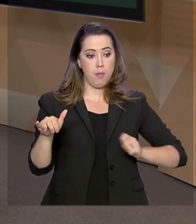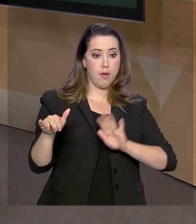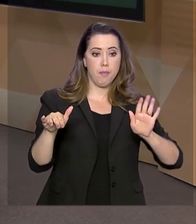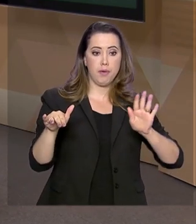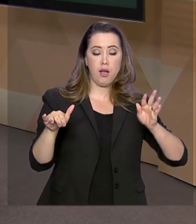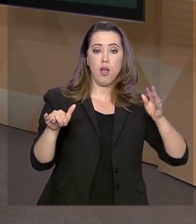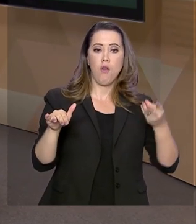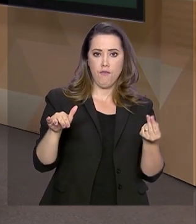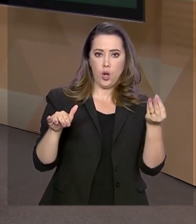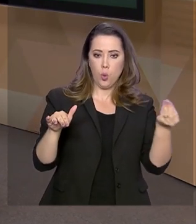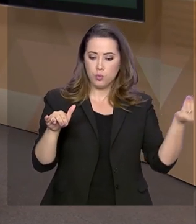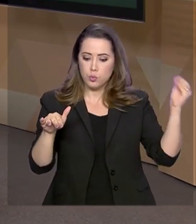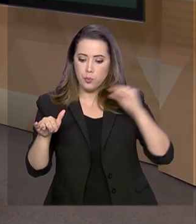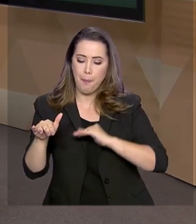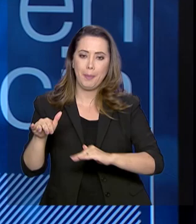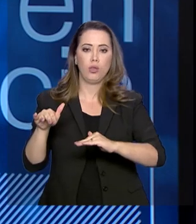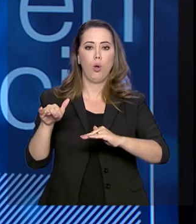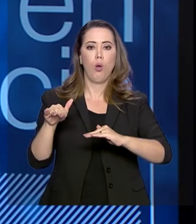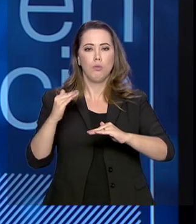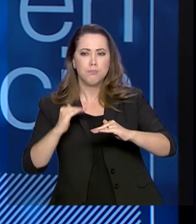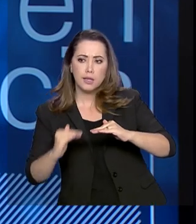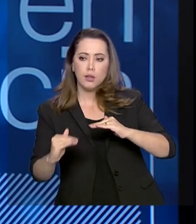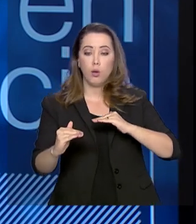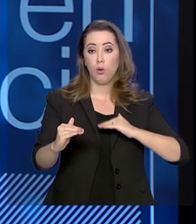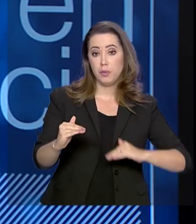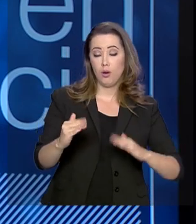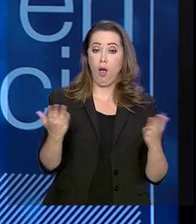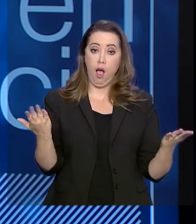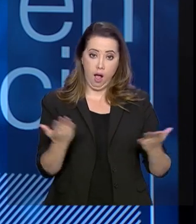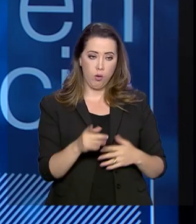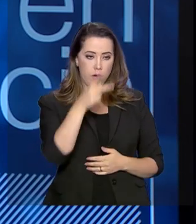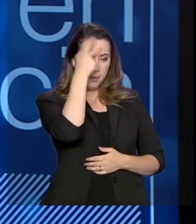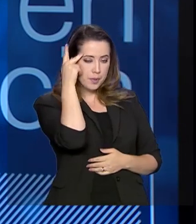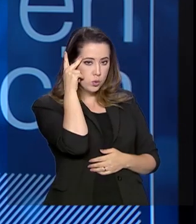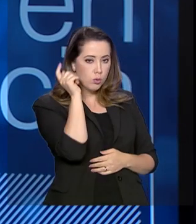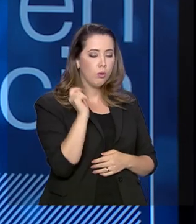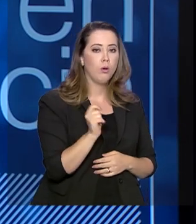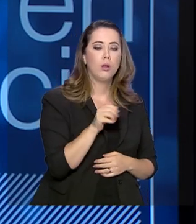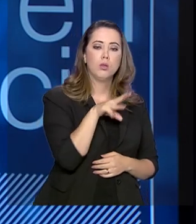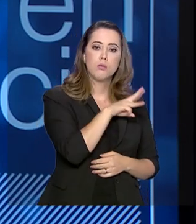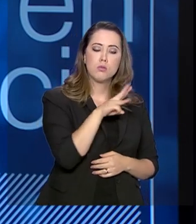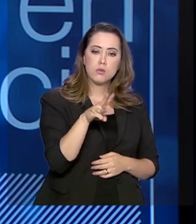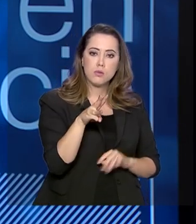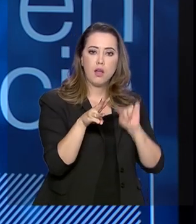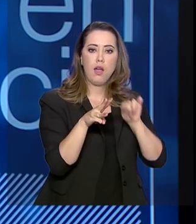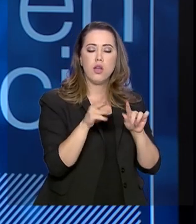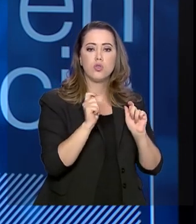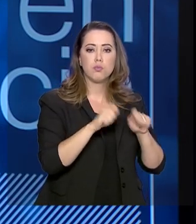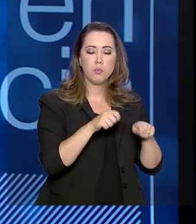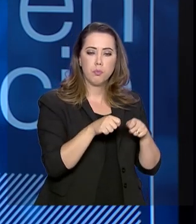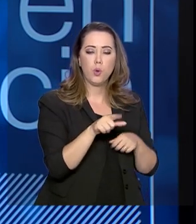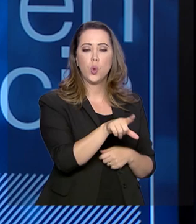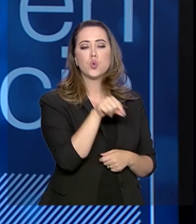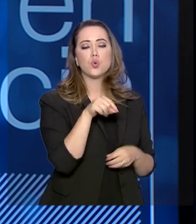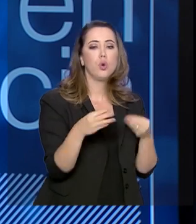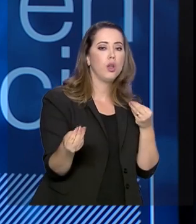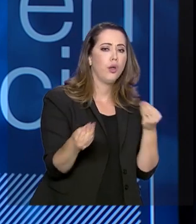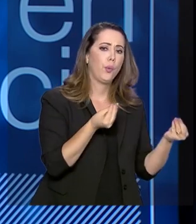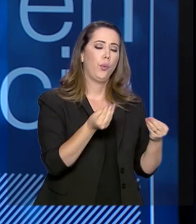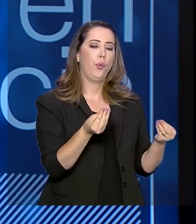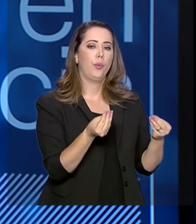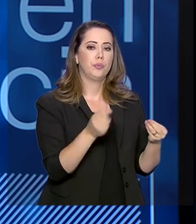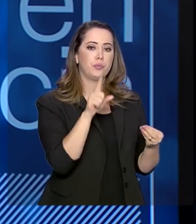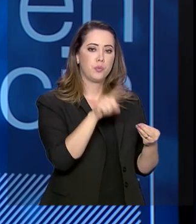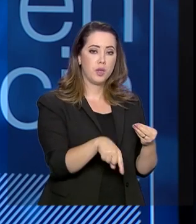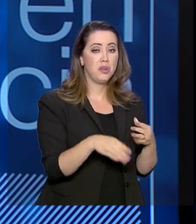Agora, o gestor vai poder escolher, de acordo com o tipo de licitação que ele estiver fazendo, do objeto